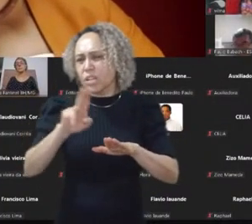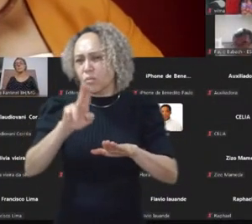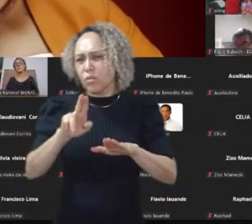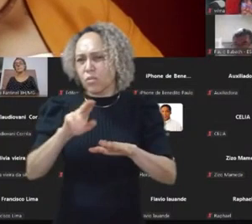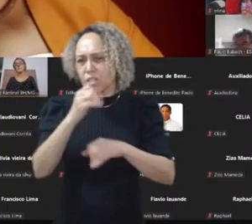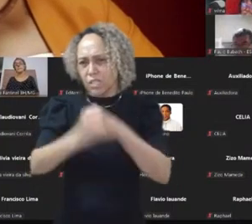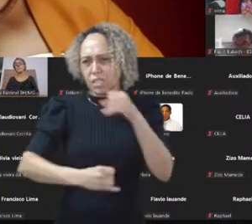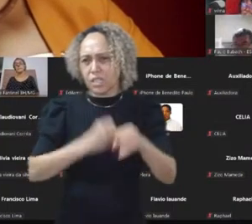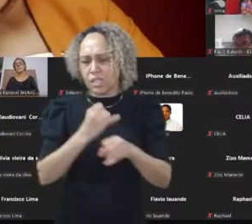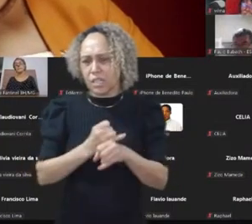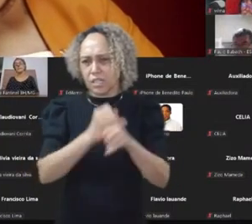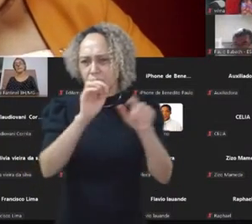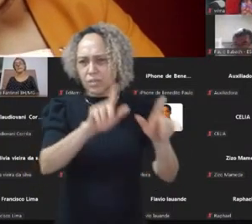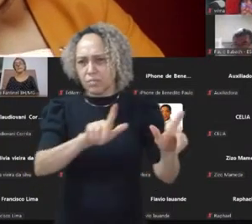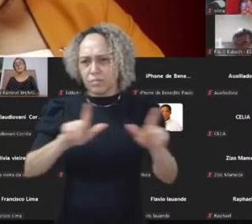passar.